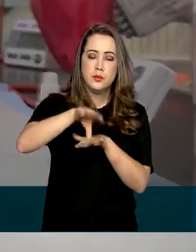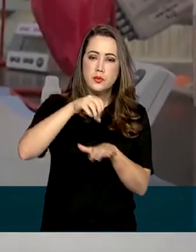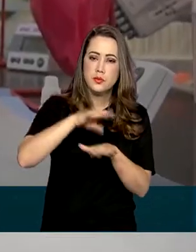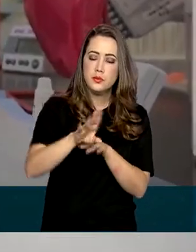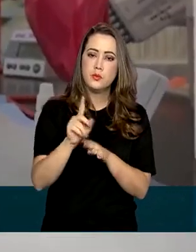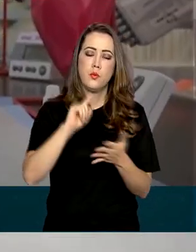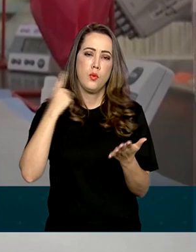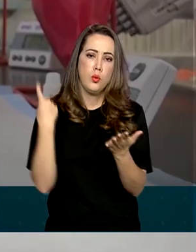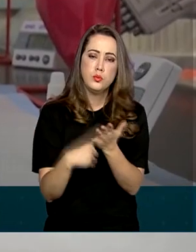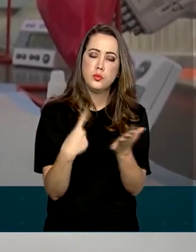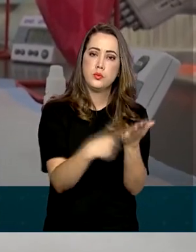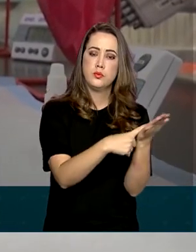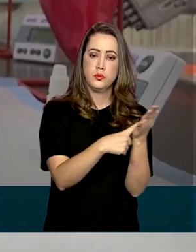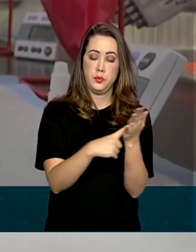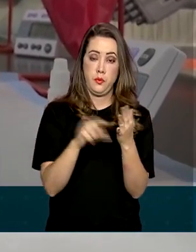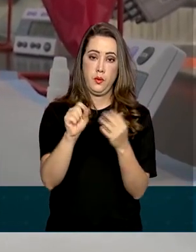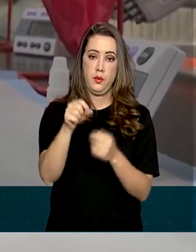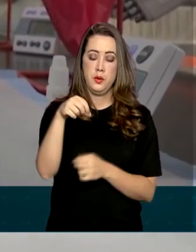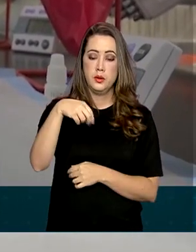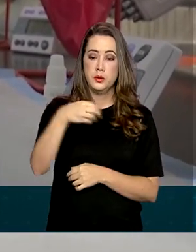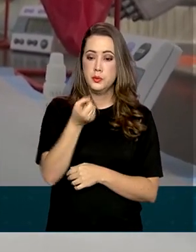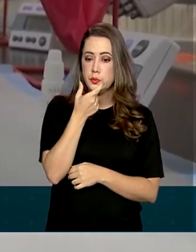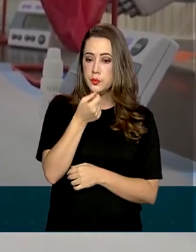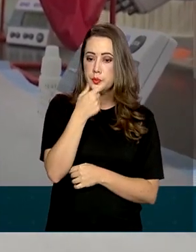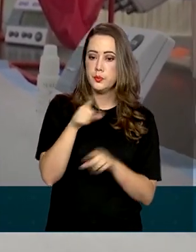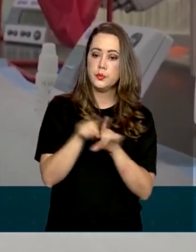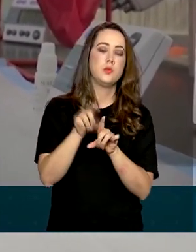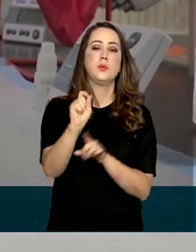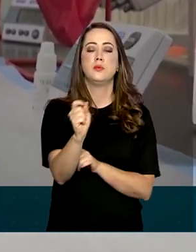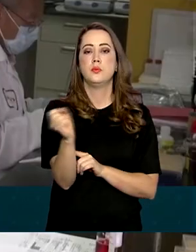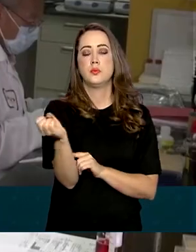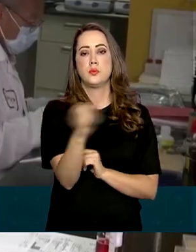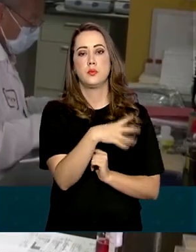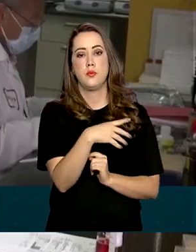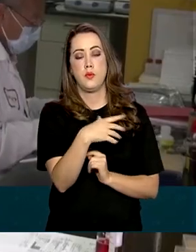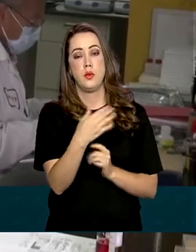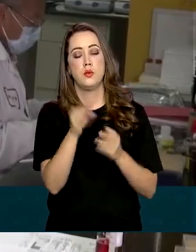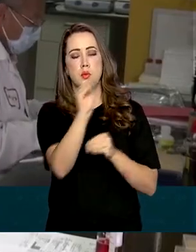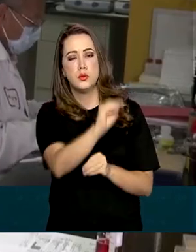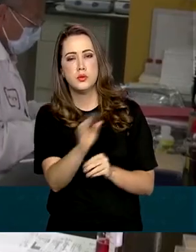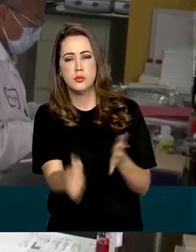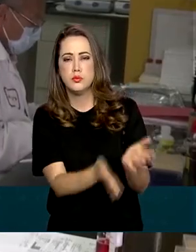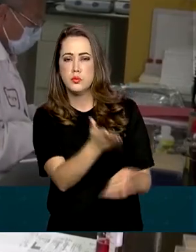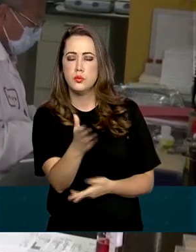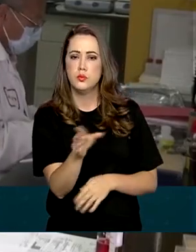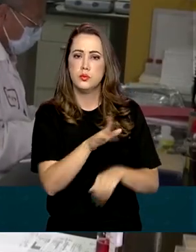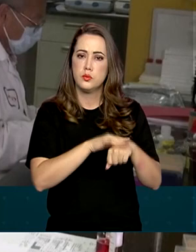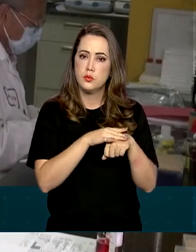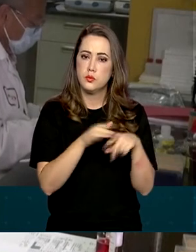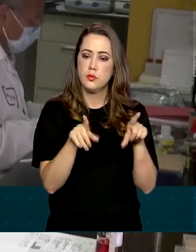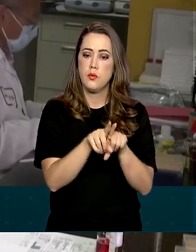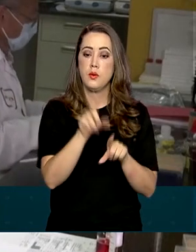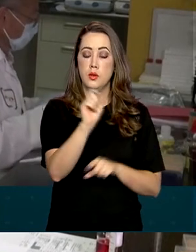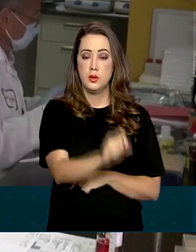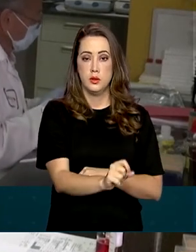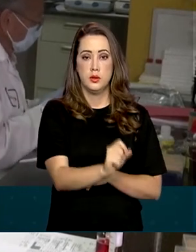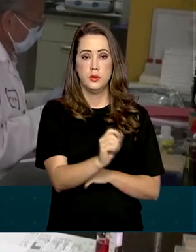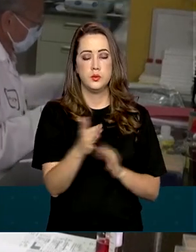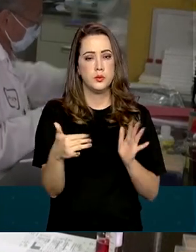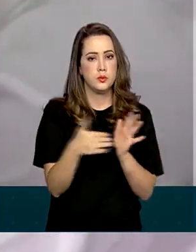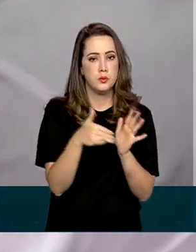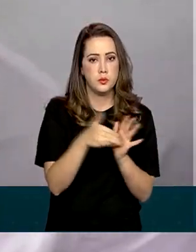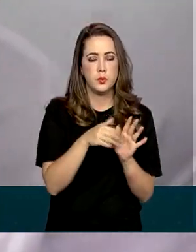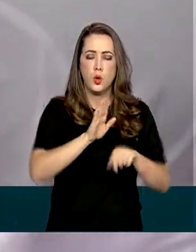a eficácia da nitazoxanida no tratamento precoce da doença. Essa é a última fase da pesquisa e, segundo